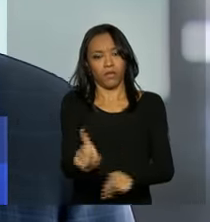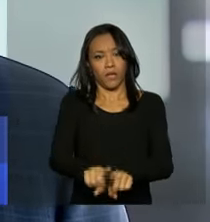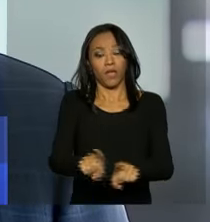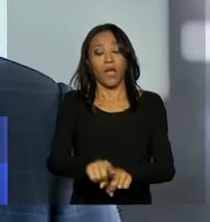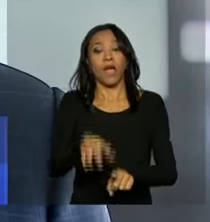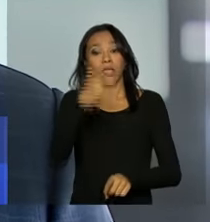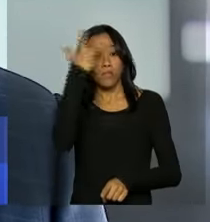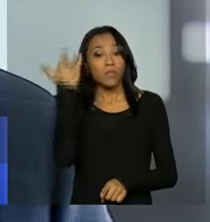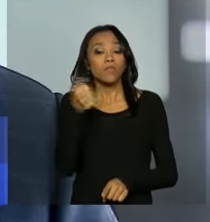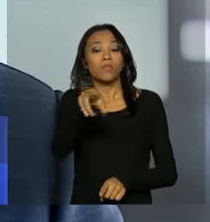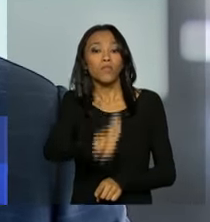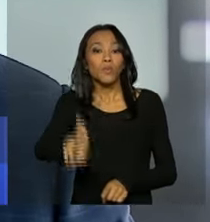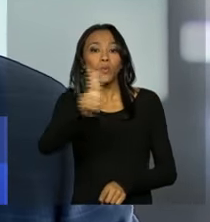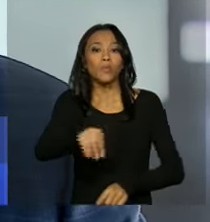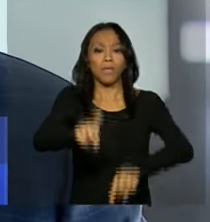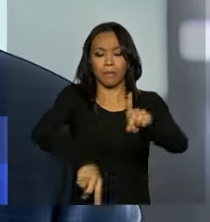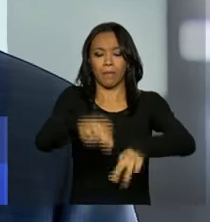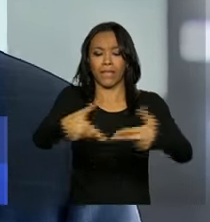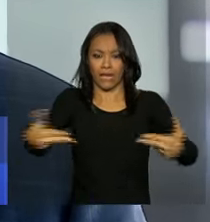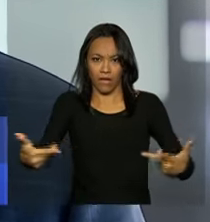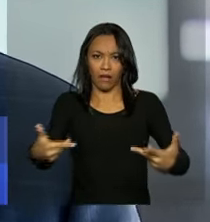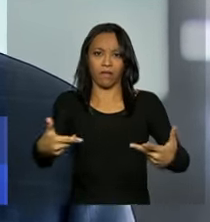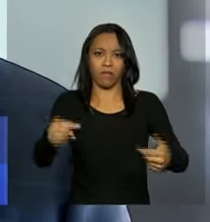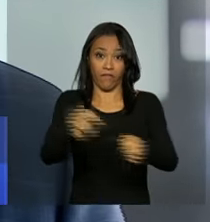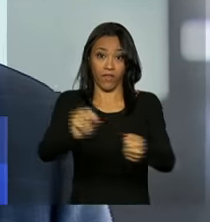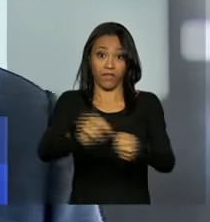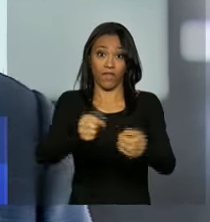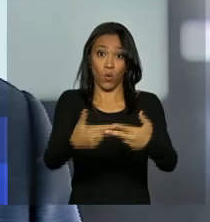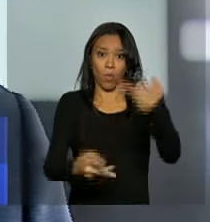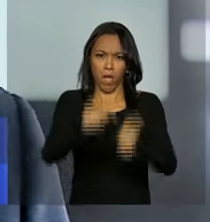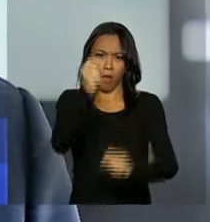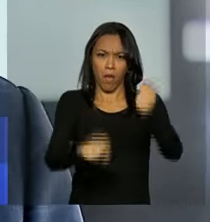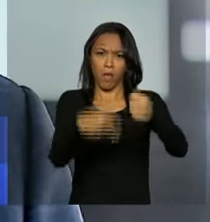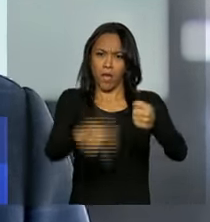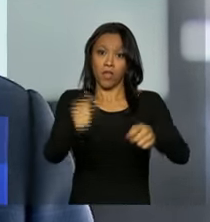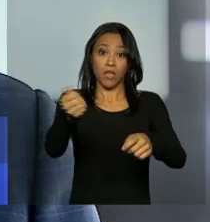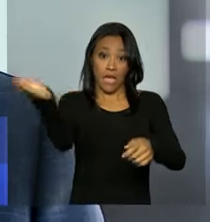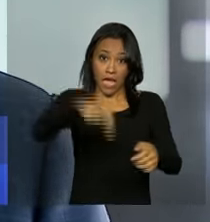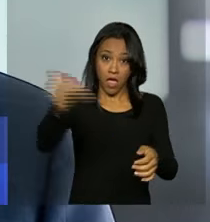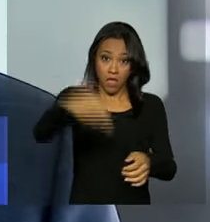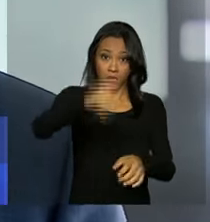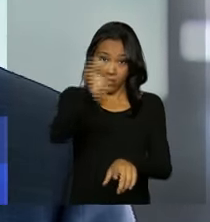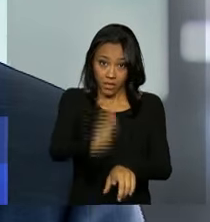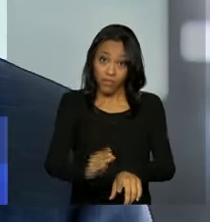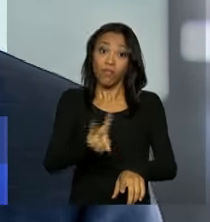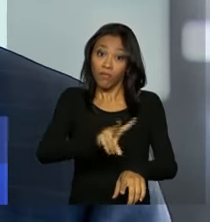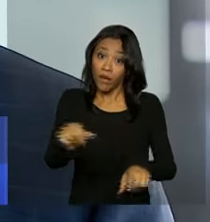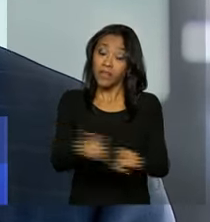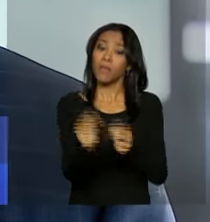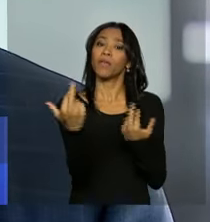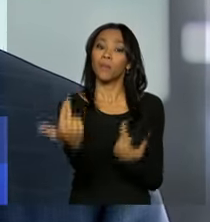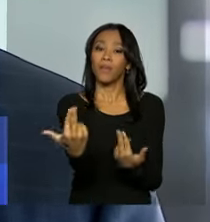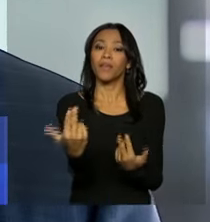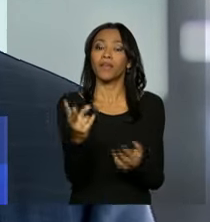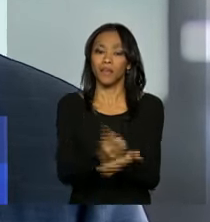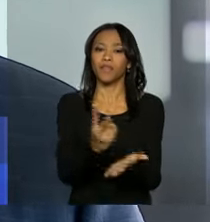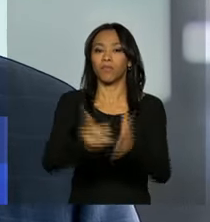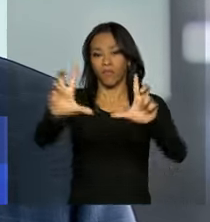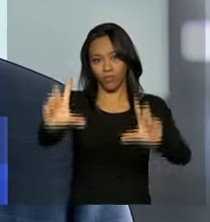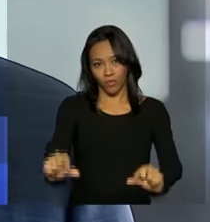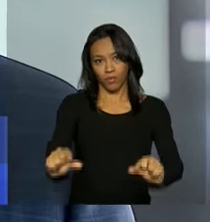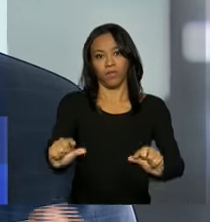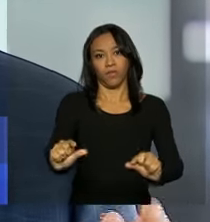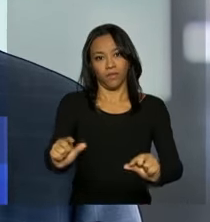usam insumo importado para fabricar os seus produtos também vai se beneficiar porque o custo da transação diminui.